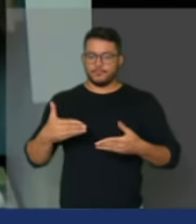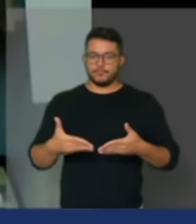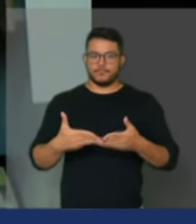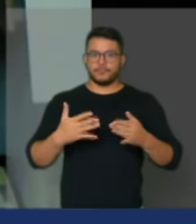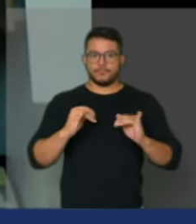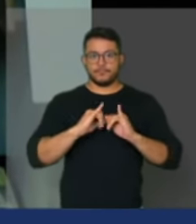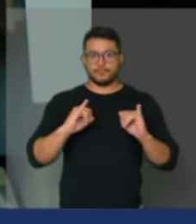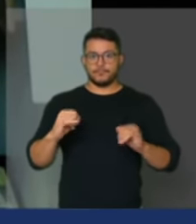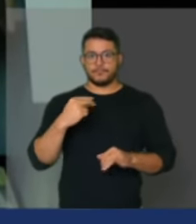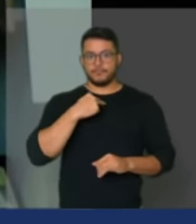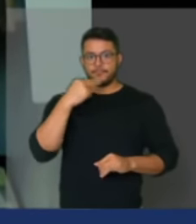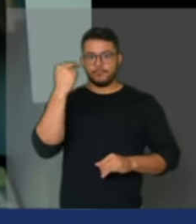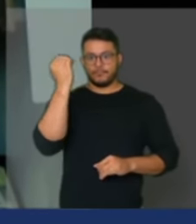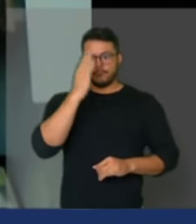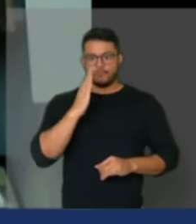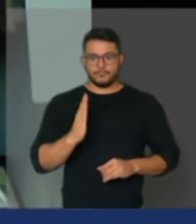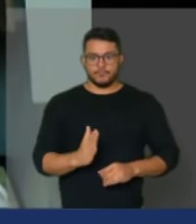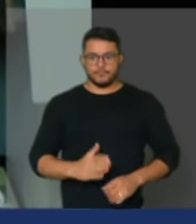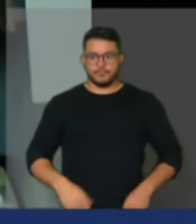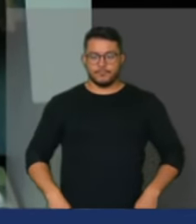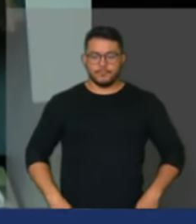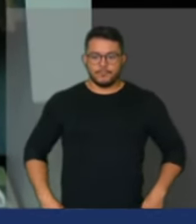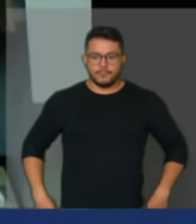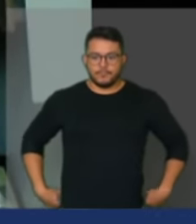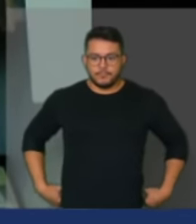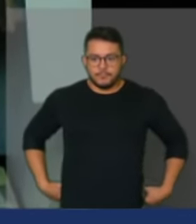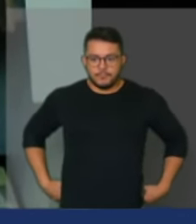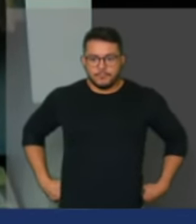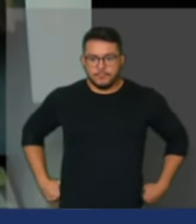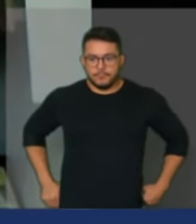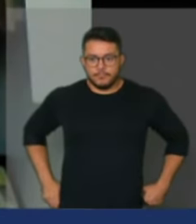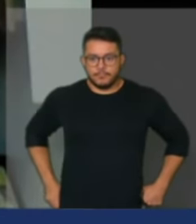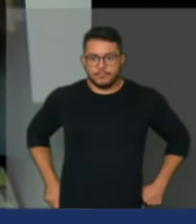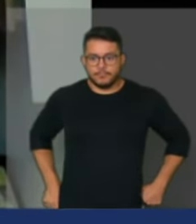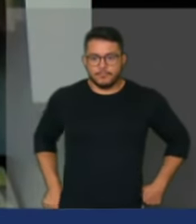meu pronunciamento nas redes e também na voz do Brasil Obrigada, presidente